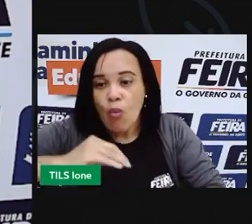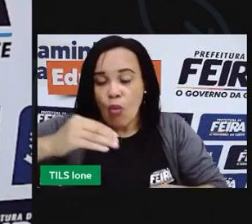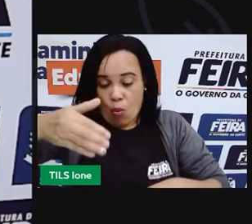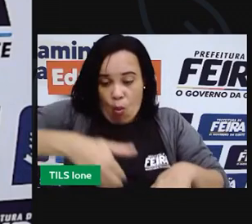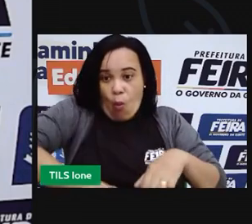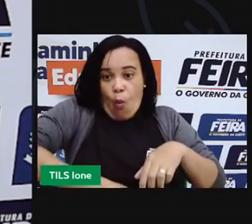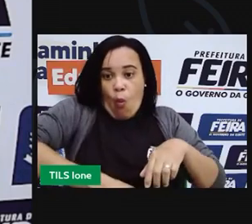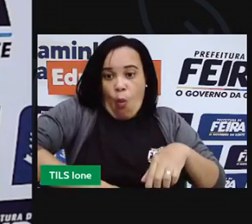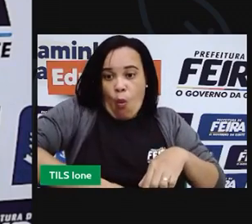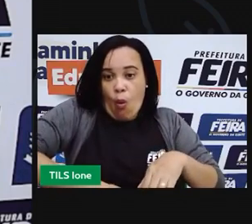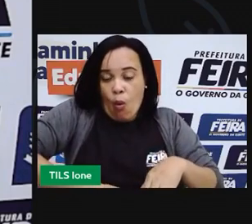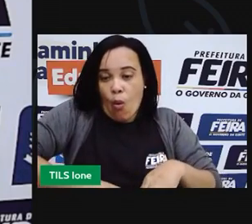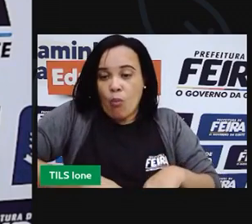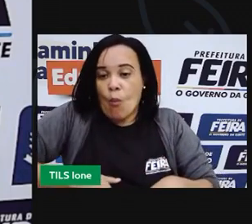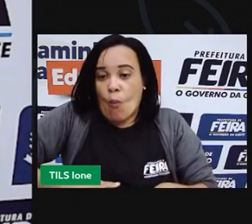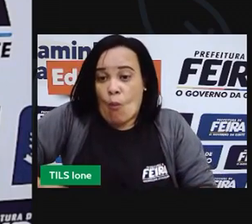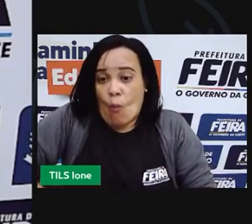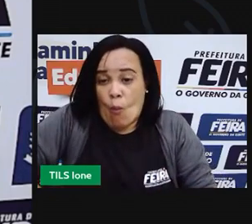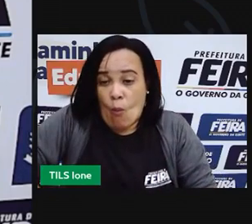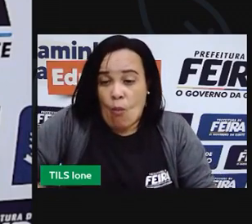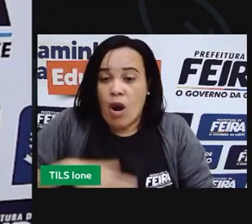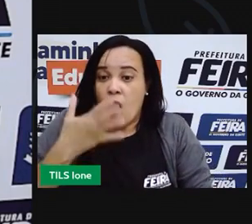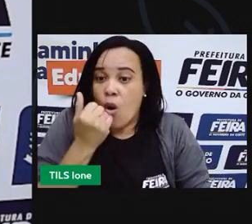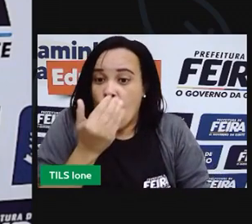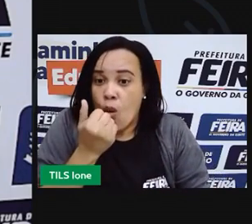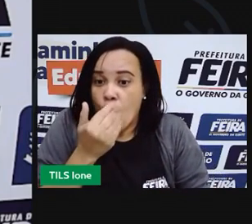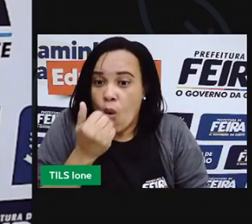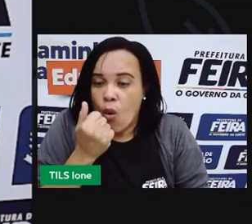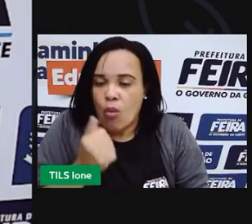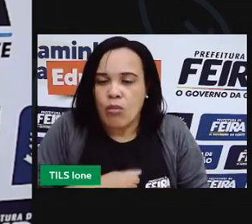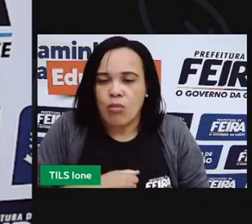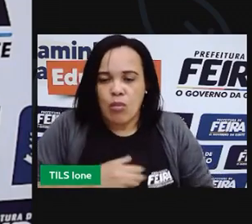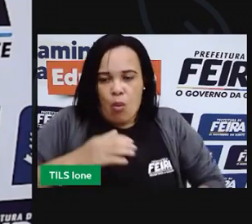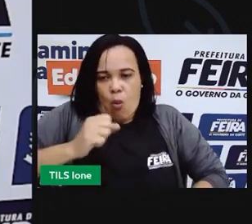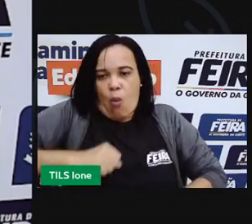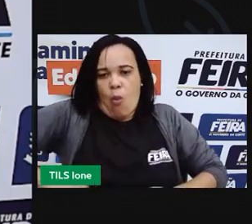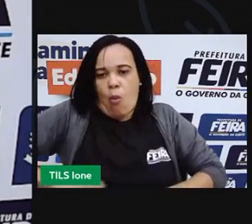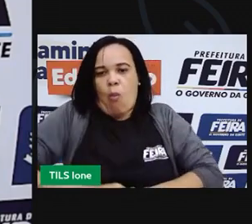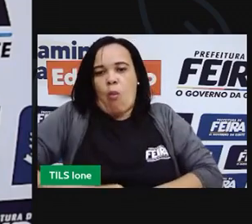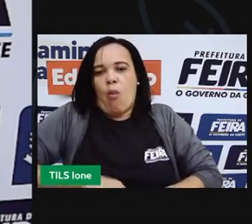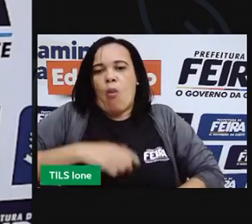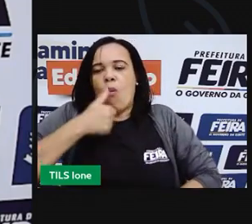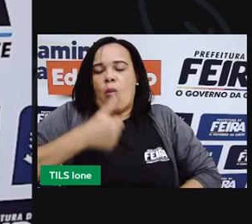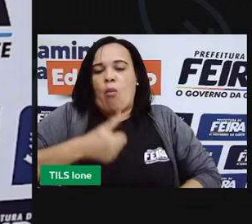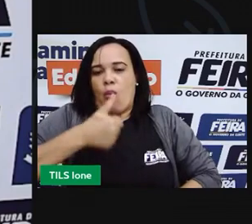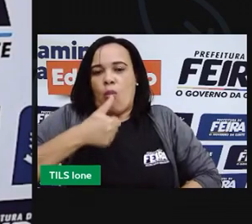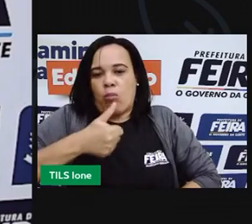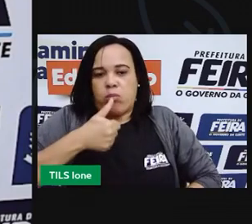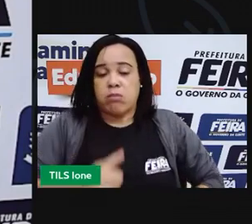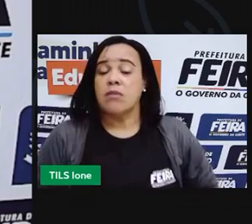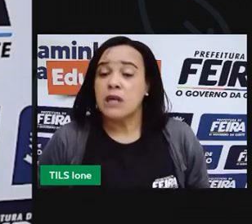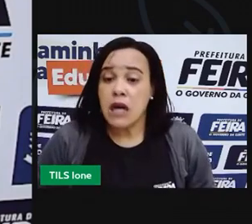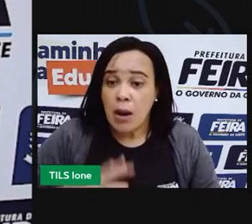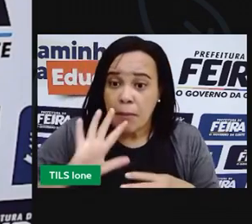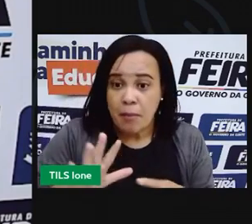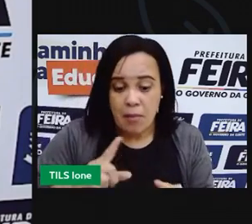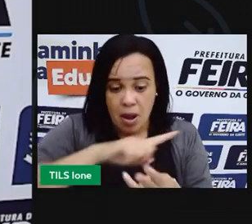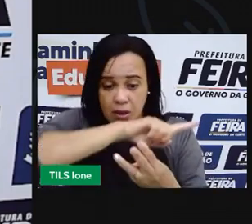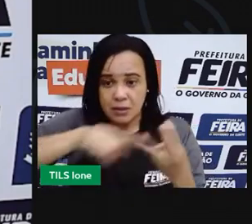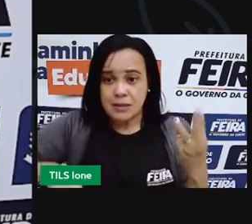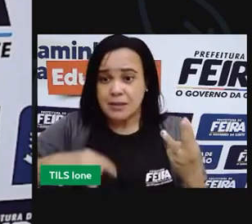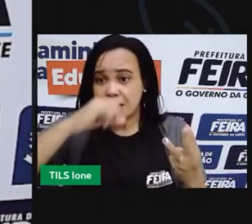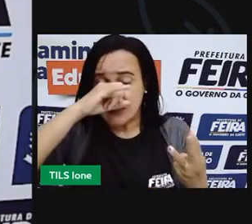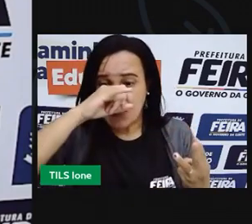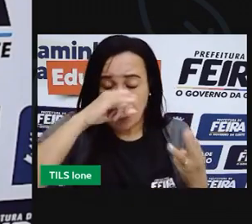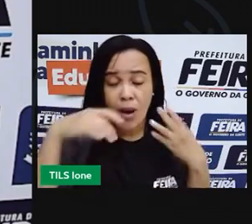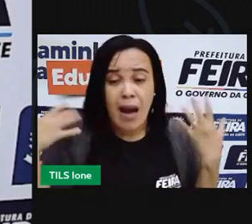fome. Os porquinhos ficaram apavorados. Eles ficaram muito assustados